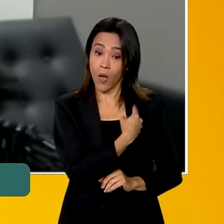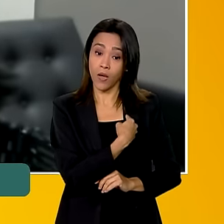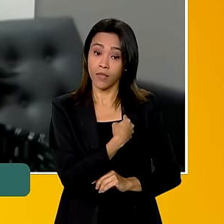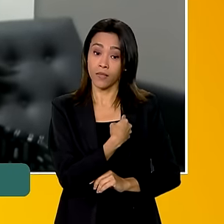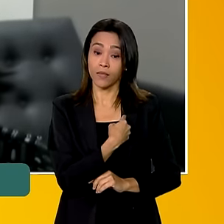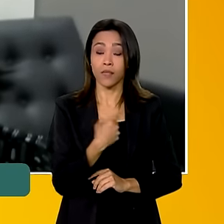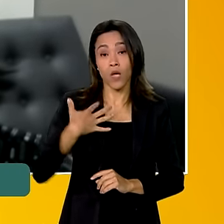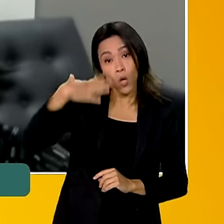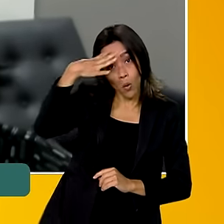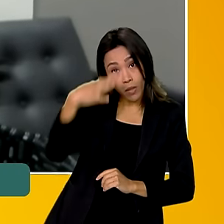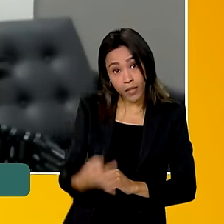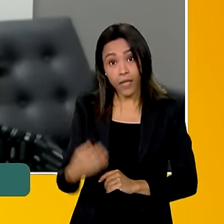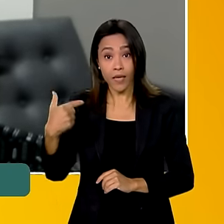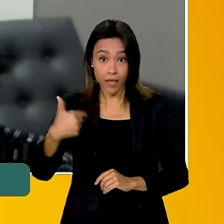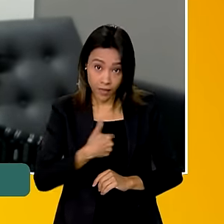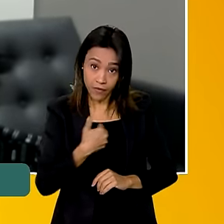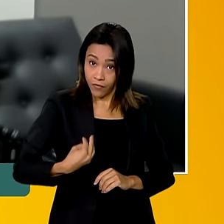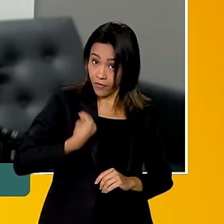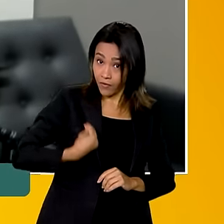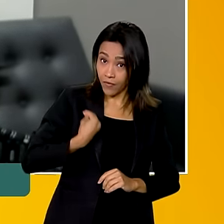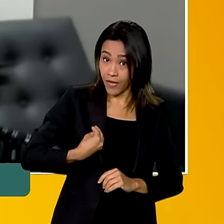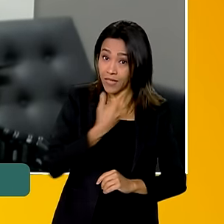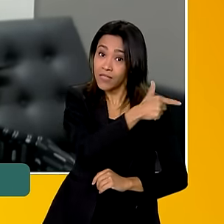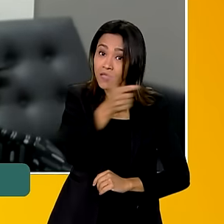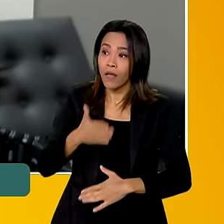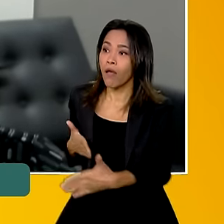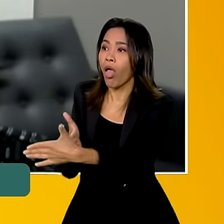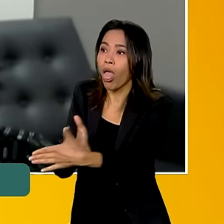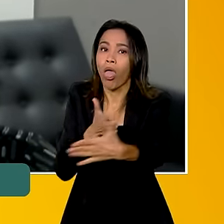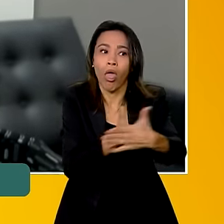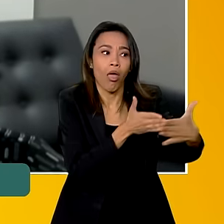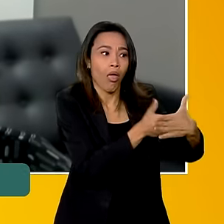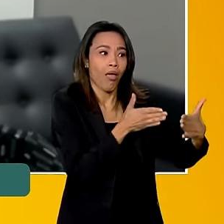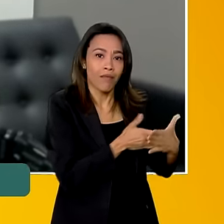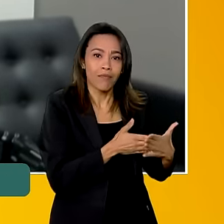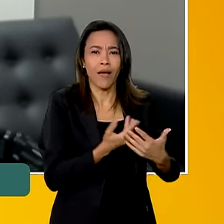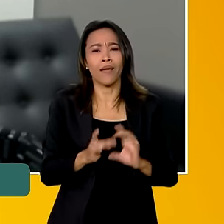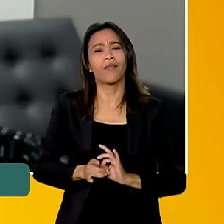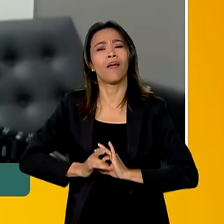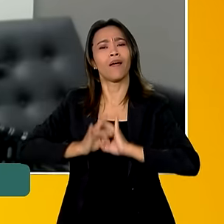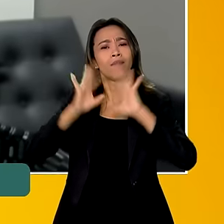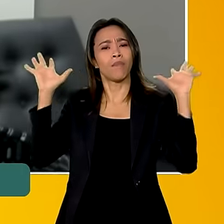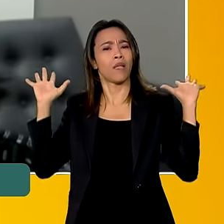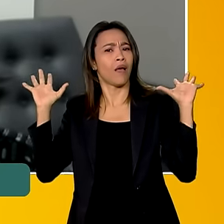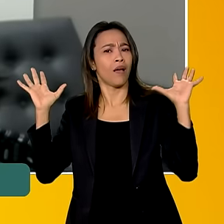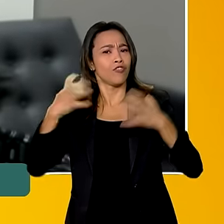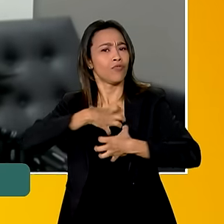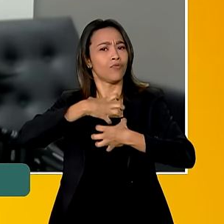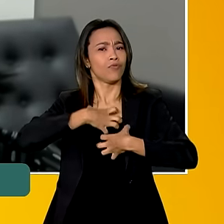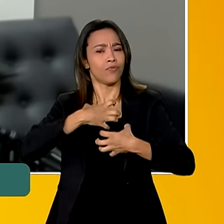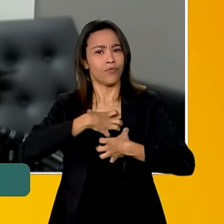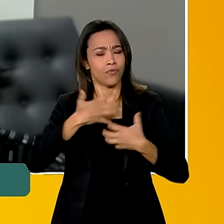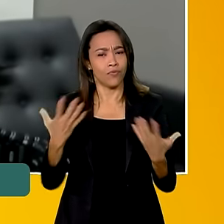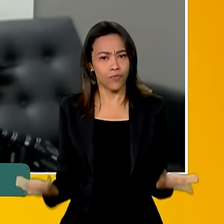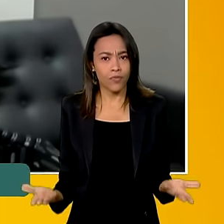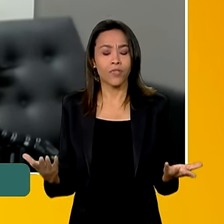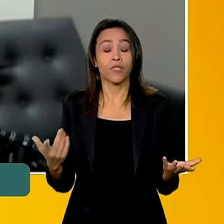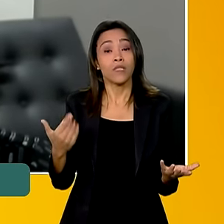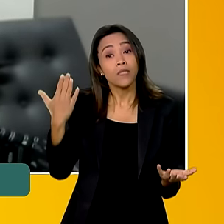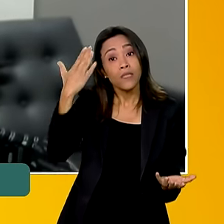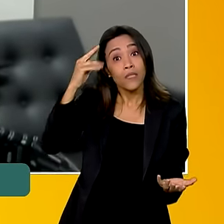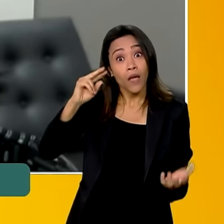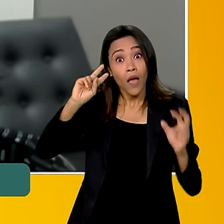entenda que viver sem limite é viver de forma interdependente, reconhecer também essa